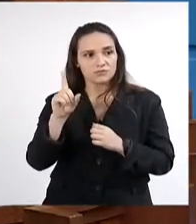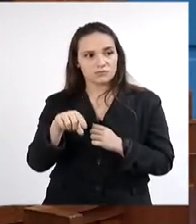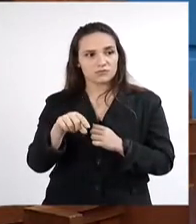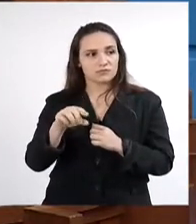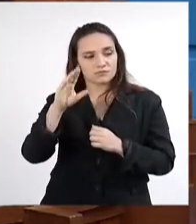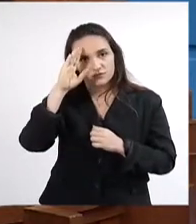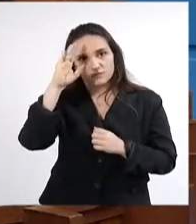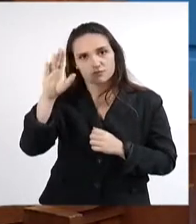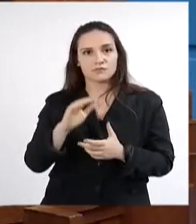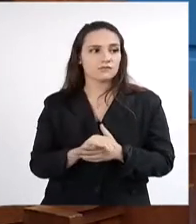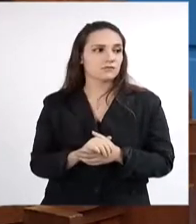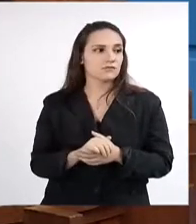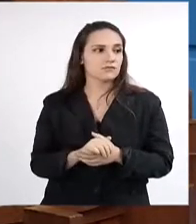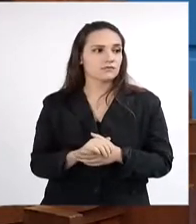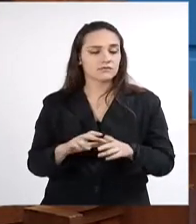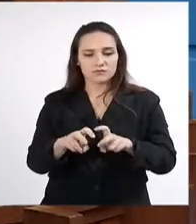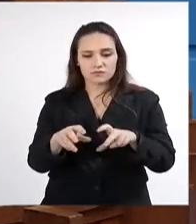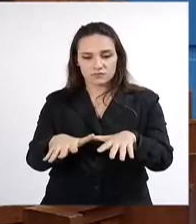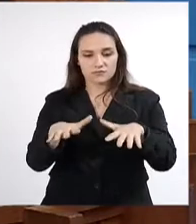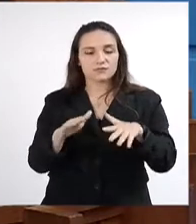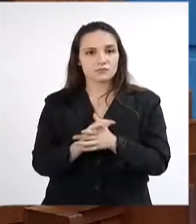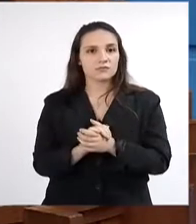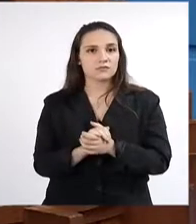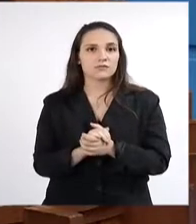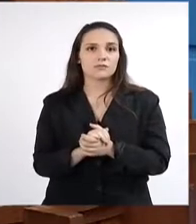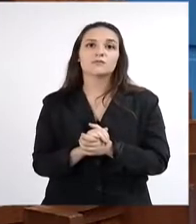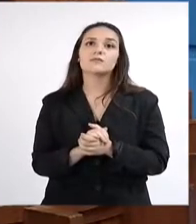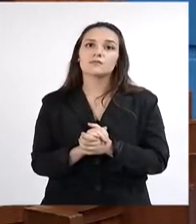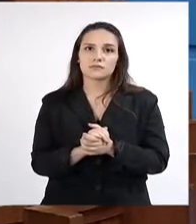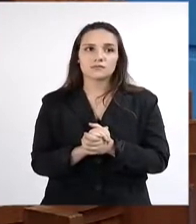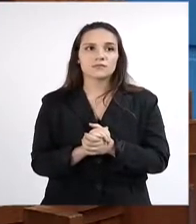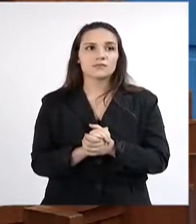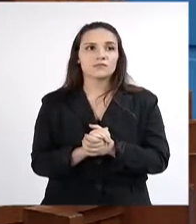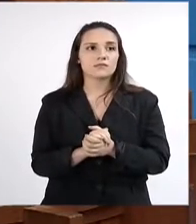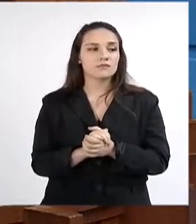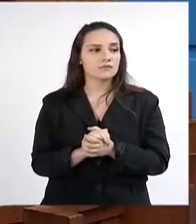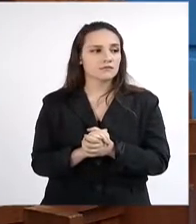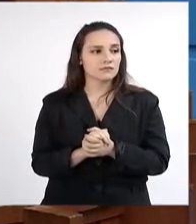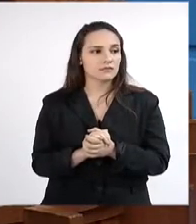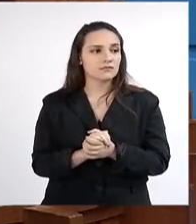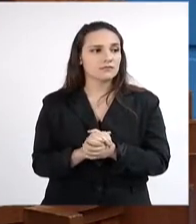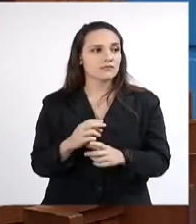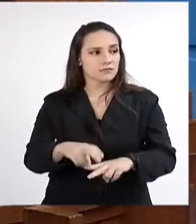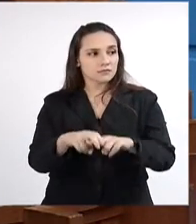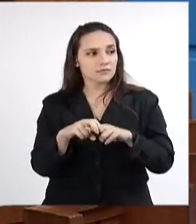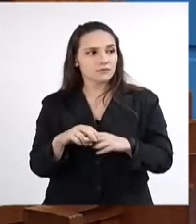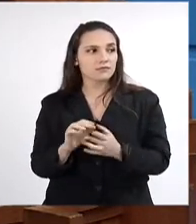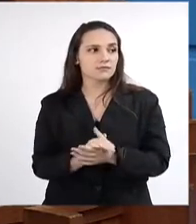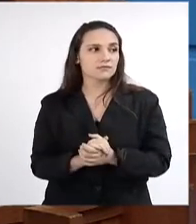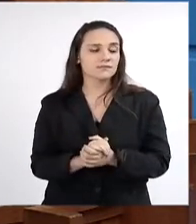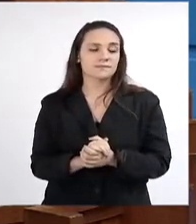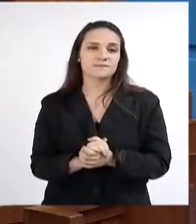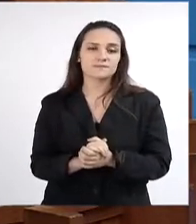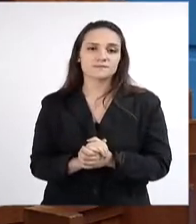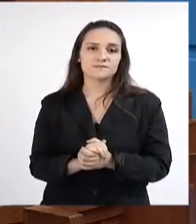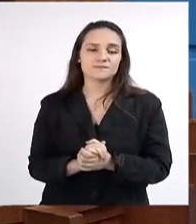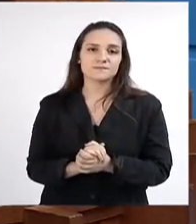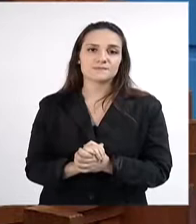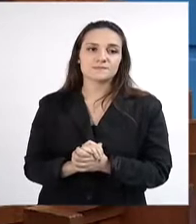dessa Casa, que é o plenário. Então, para prestigiar a atuação de vossas excelências, desde que